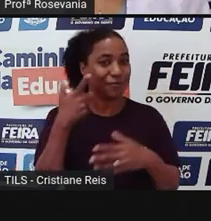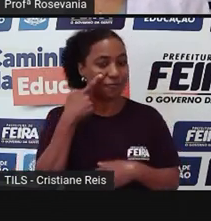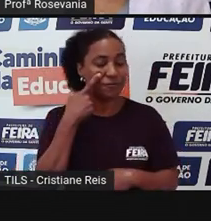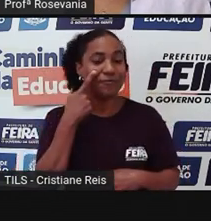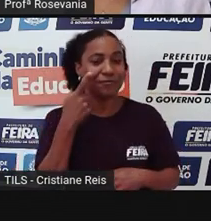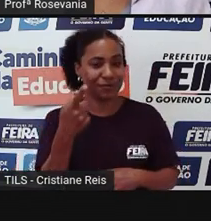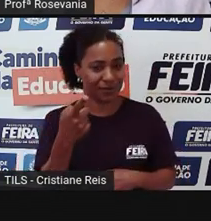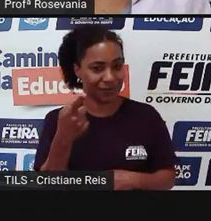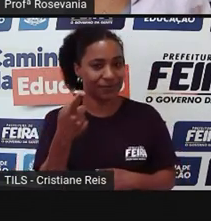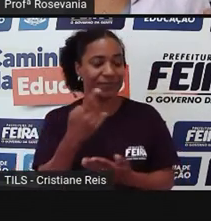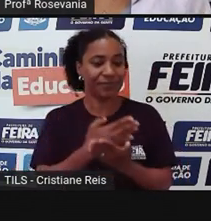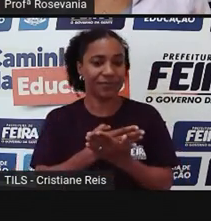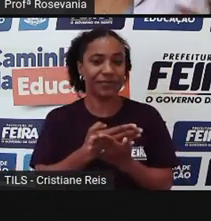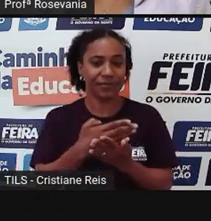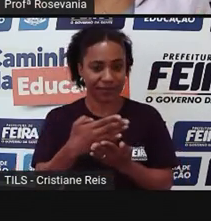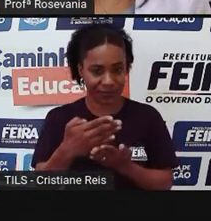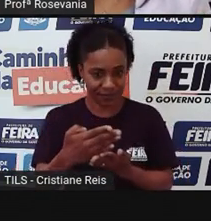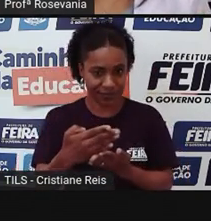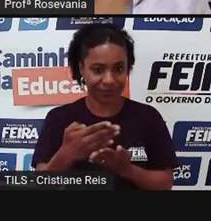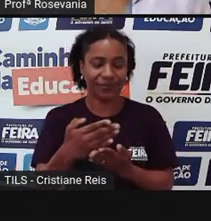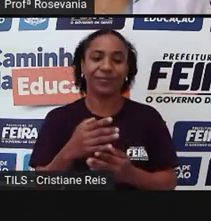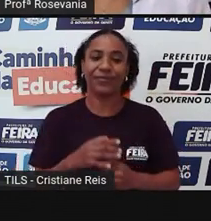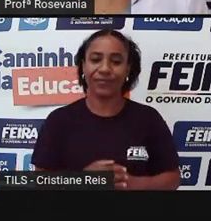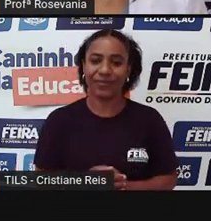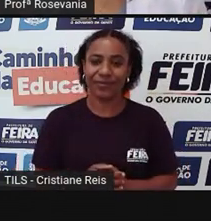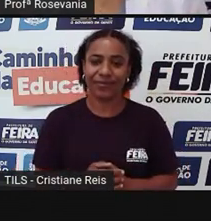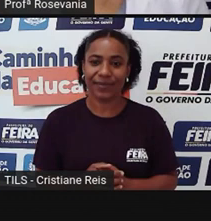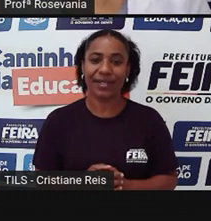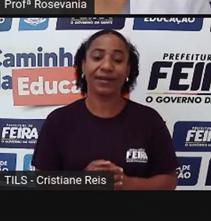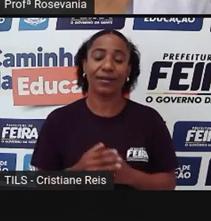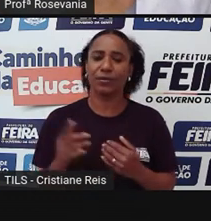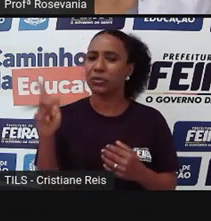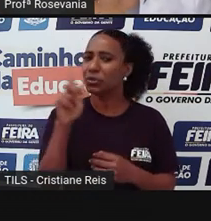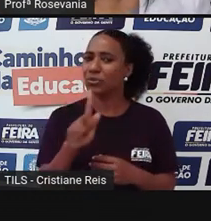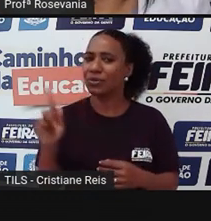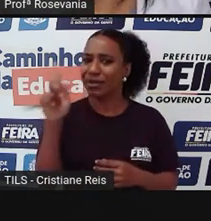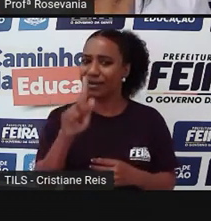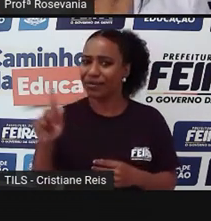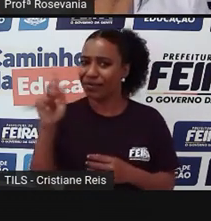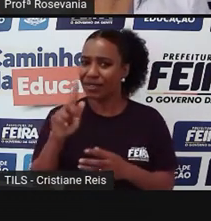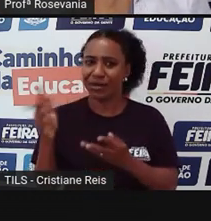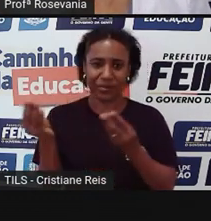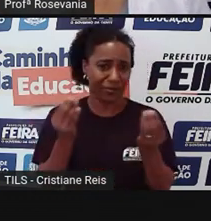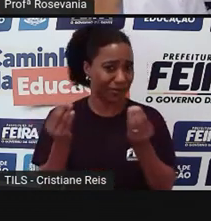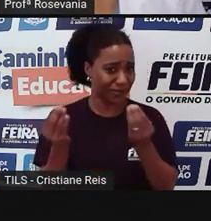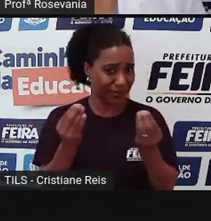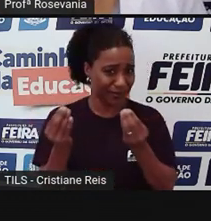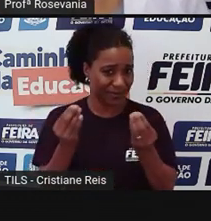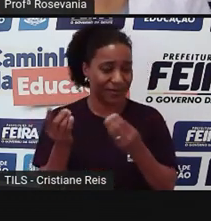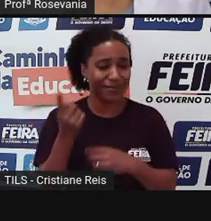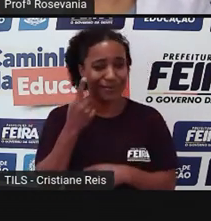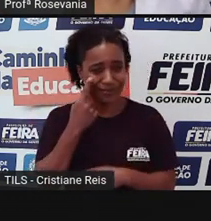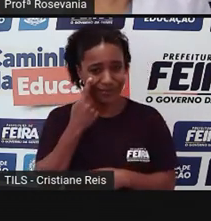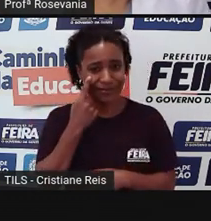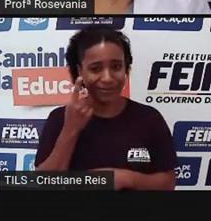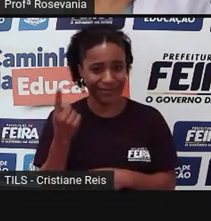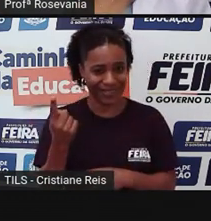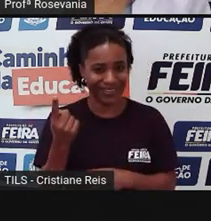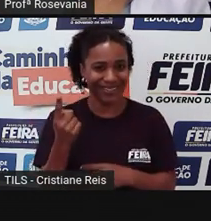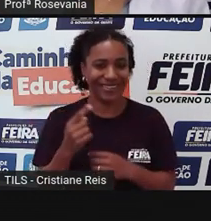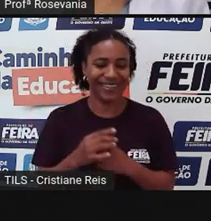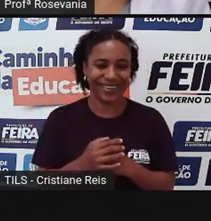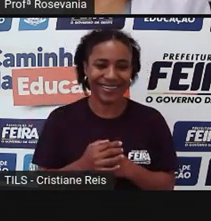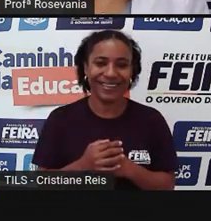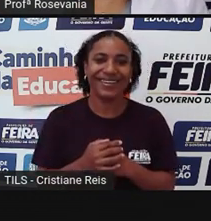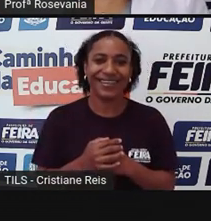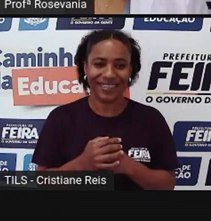início, vai ser bem aquela introdução à geografia, como a gente sempre faz, né? Que vocês já estão acostumados